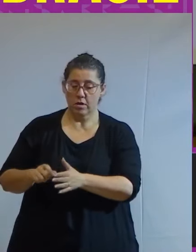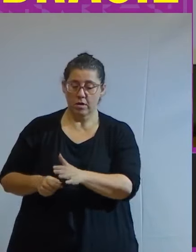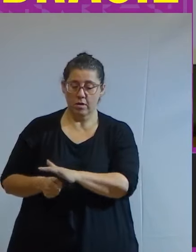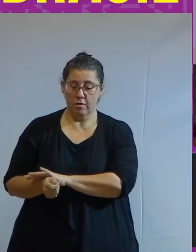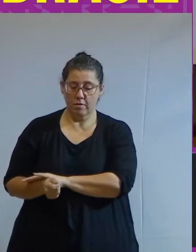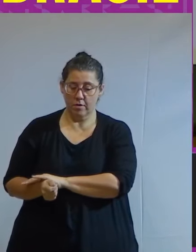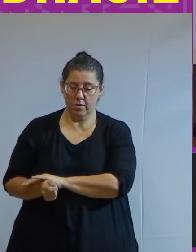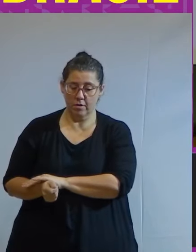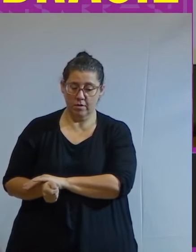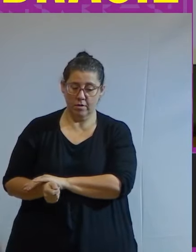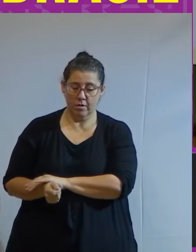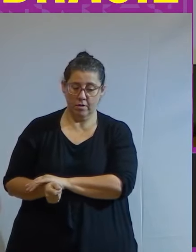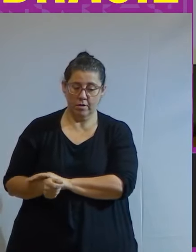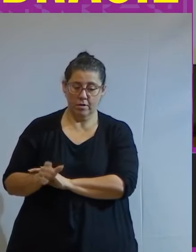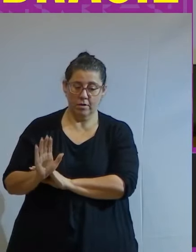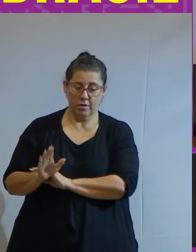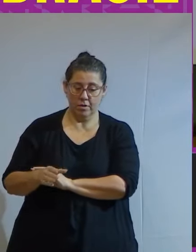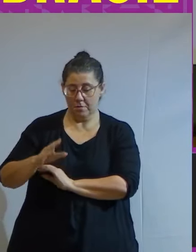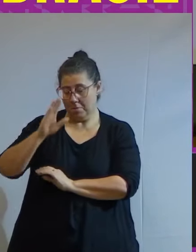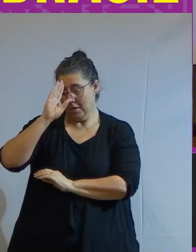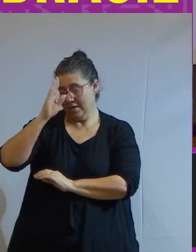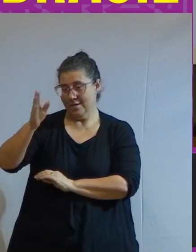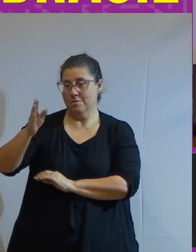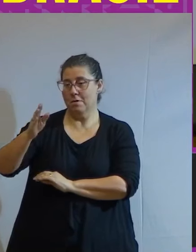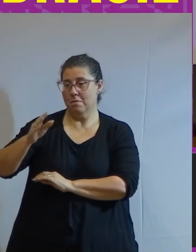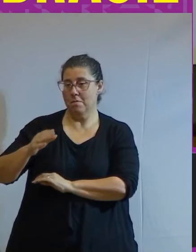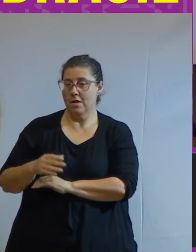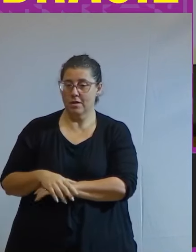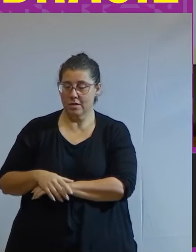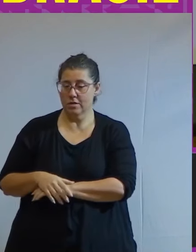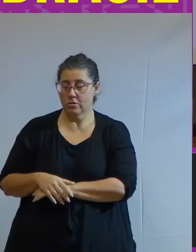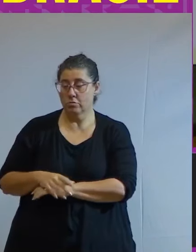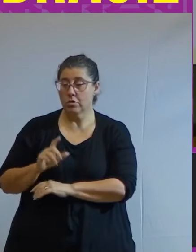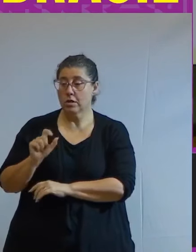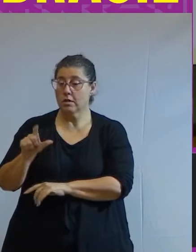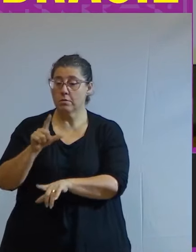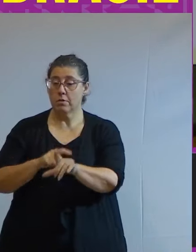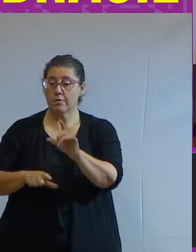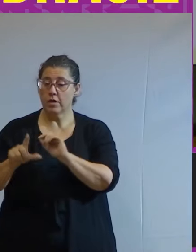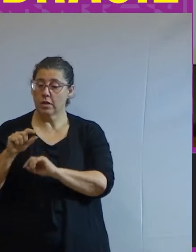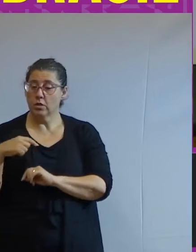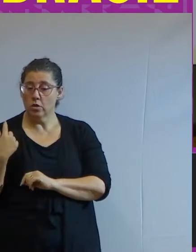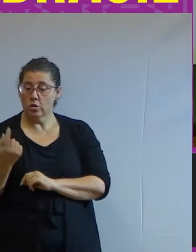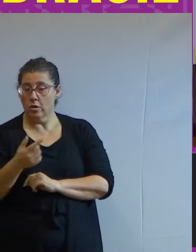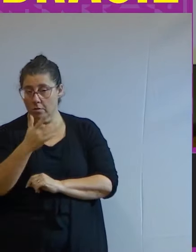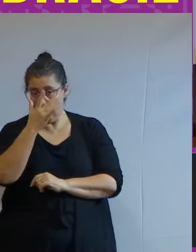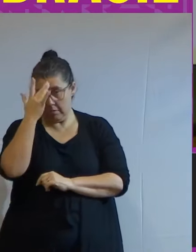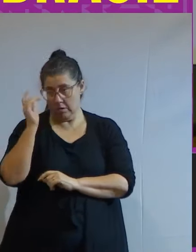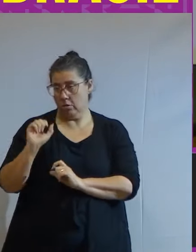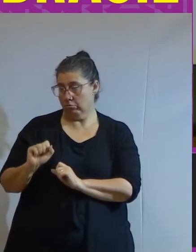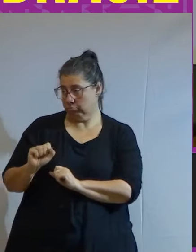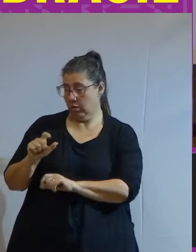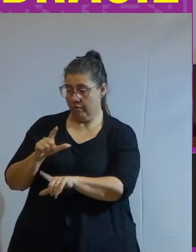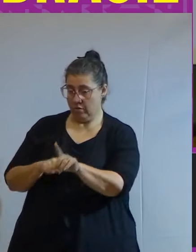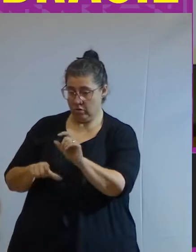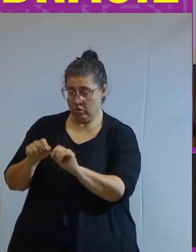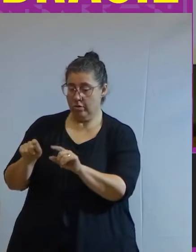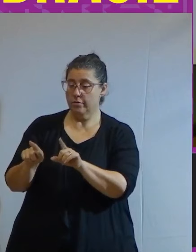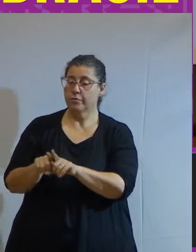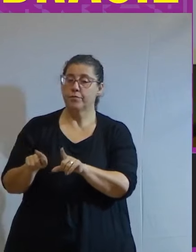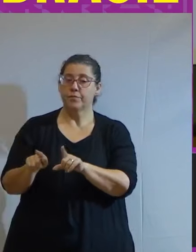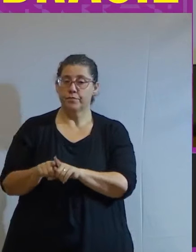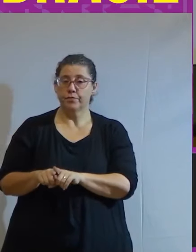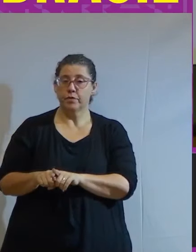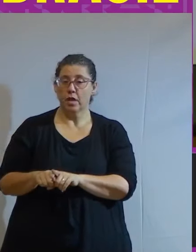valores em ações principalmente nas ações preferenciais que nós pessoas físicas podemos investir recebemos dividendos de